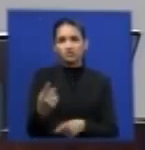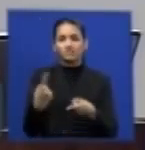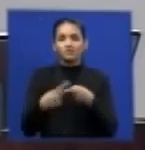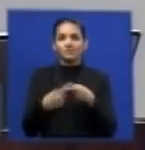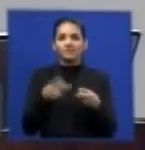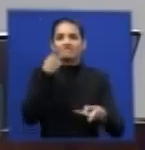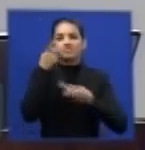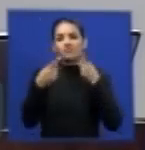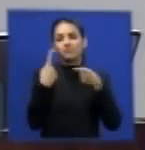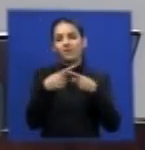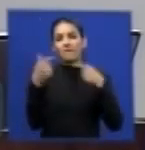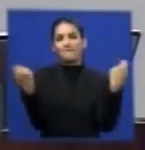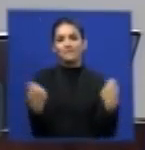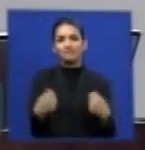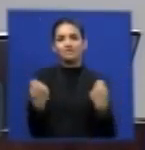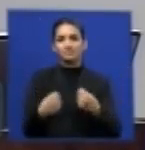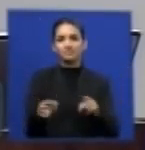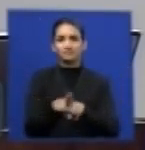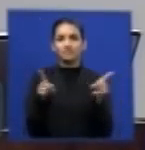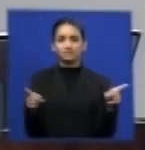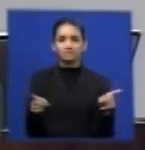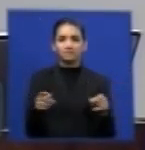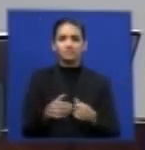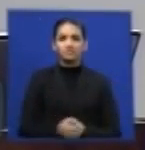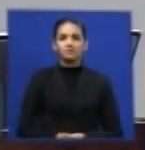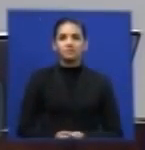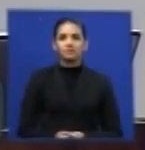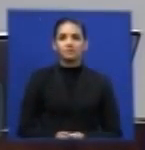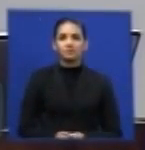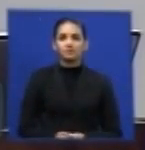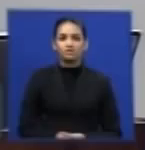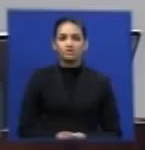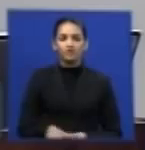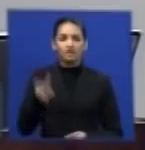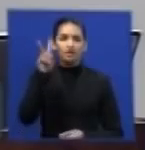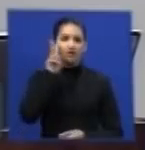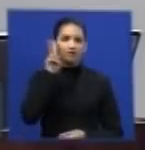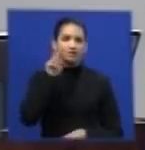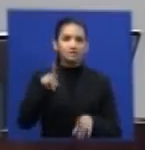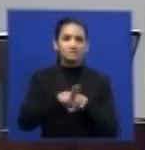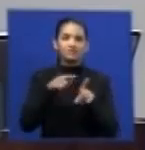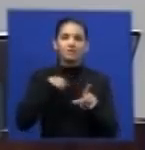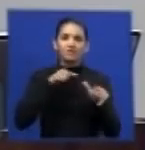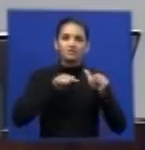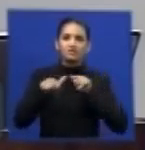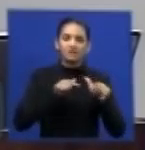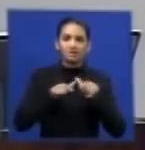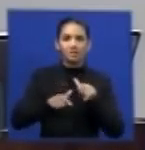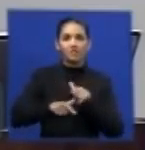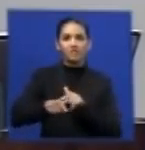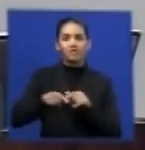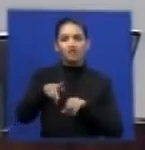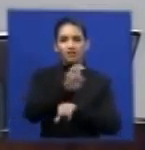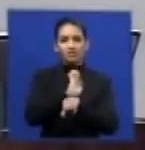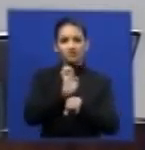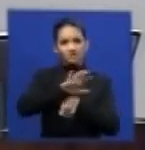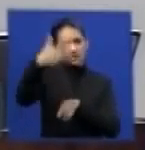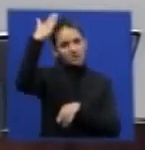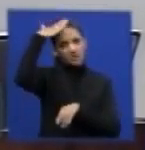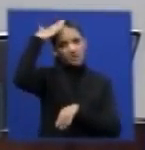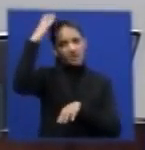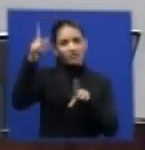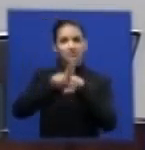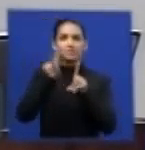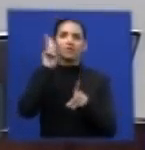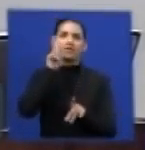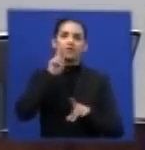o descaminho é uma delas lembro como trabalhei no Paraná a luta de muitas pessoas